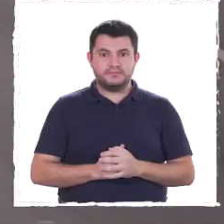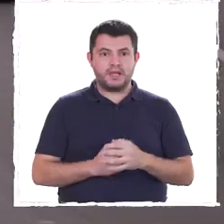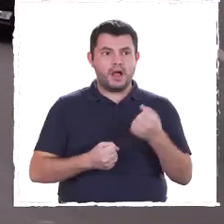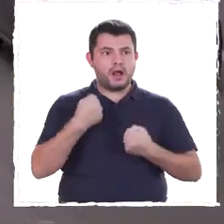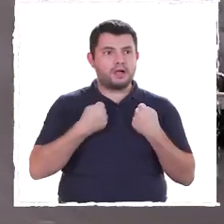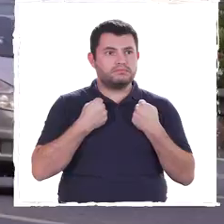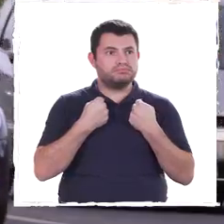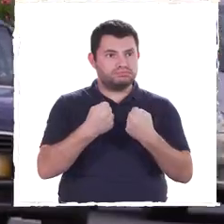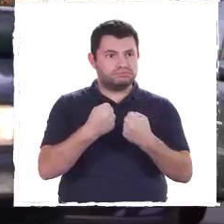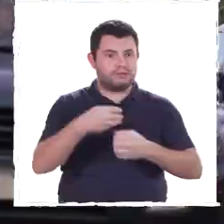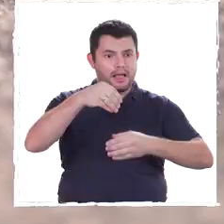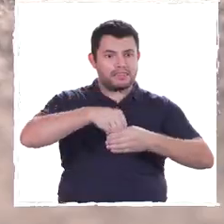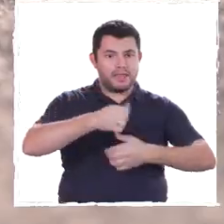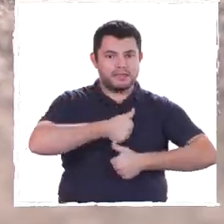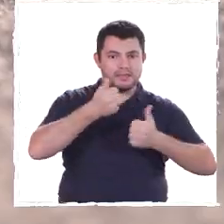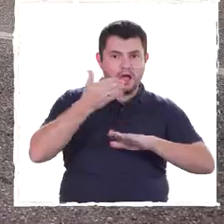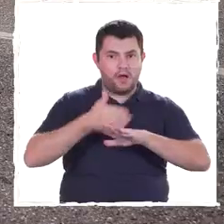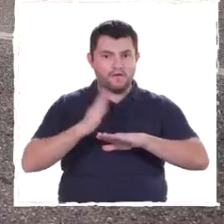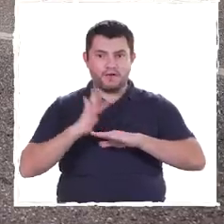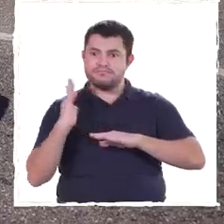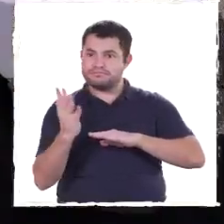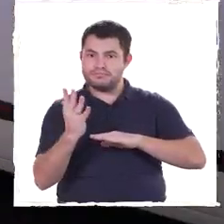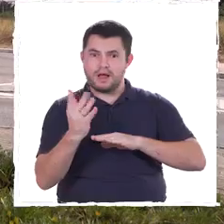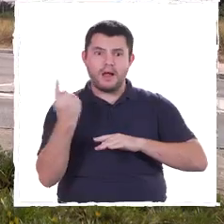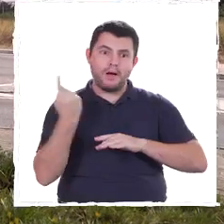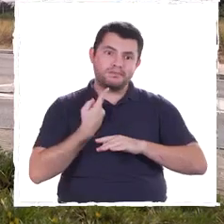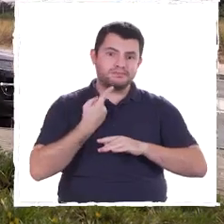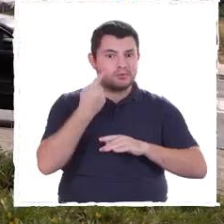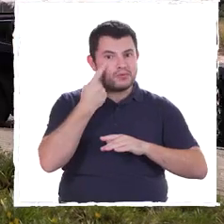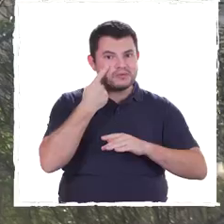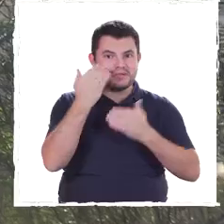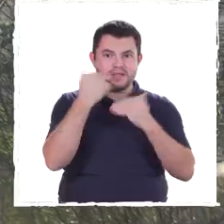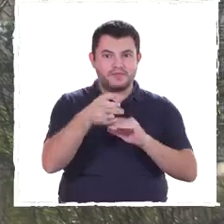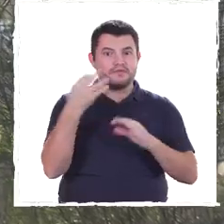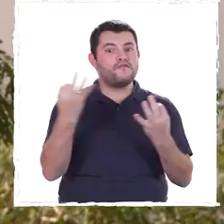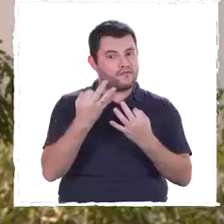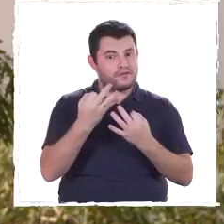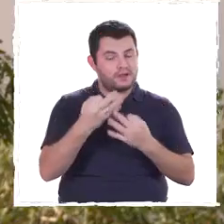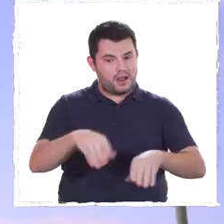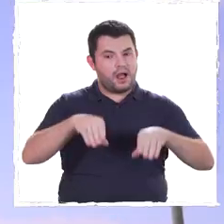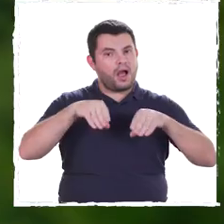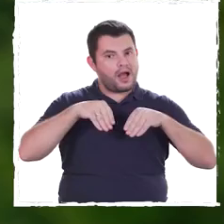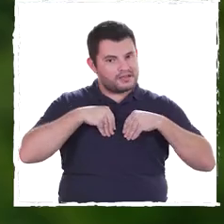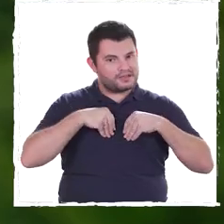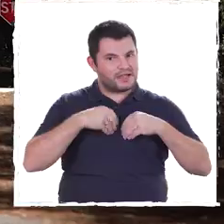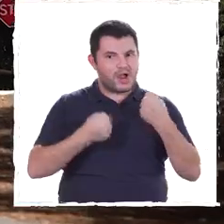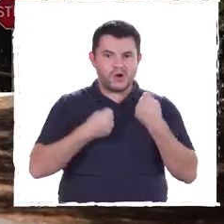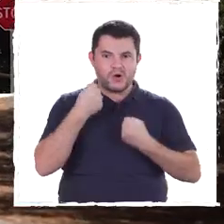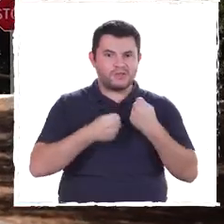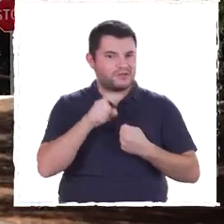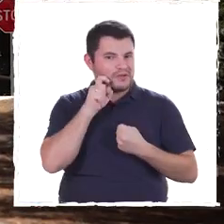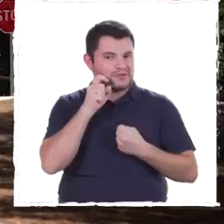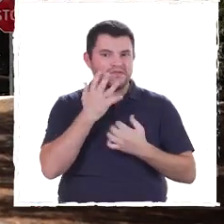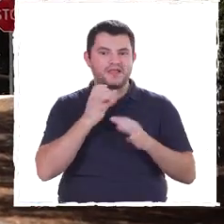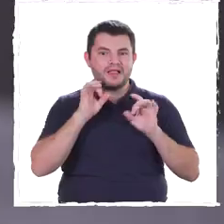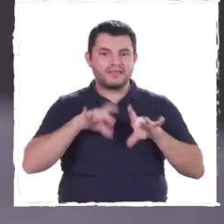Ao circularmos na via pública, dentro ou fora das localidades, devemos conhecer os limites de velocidade e adotar uma condução defensiva.